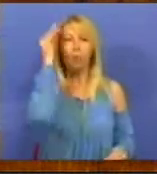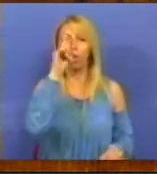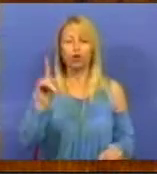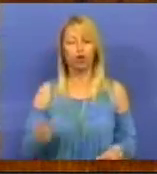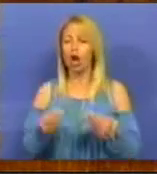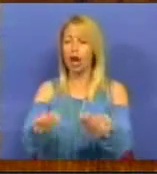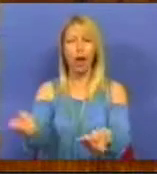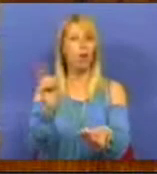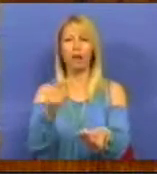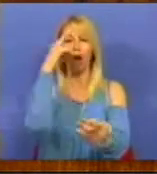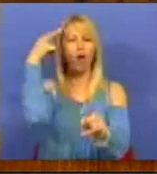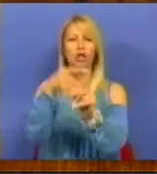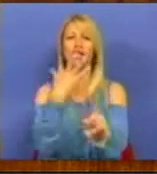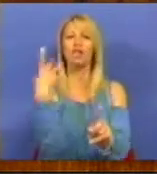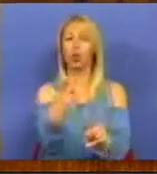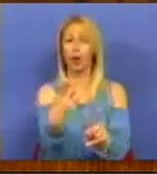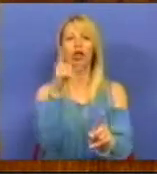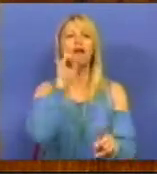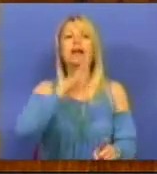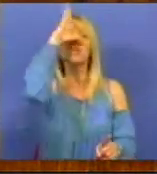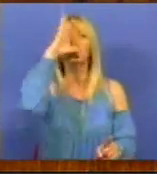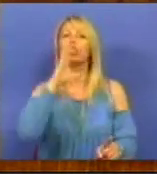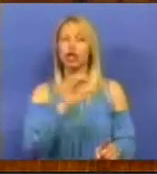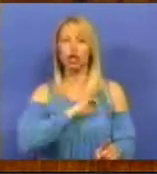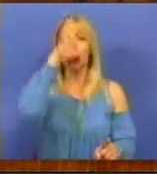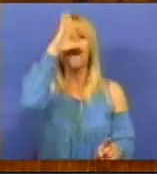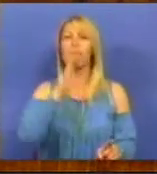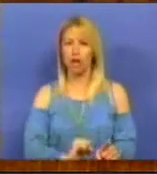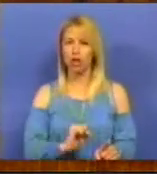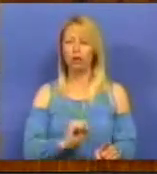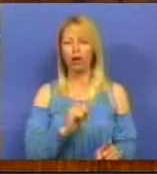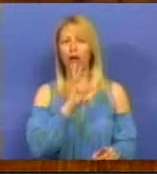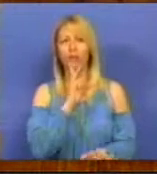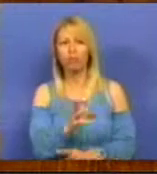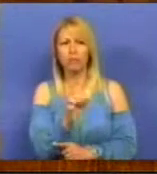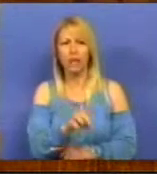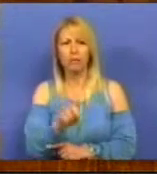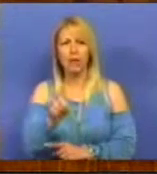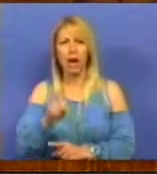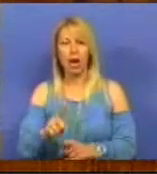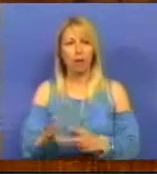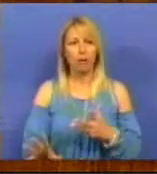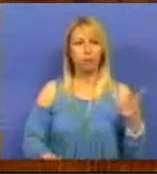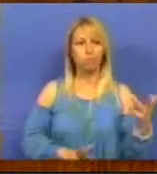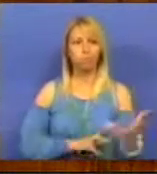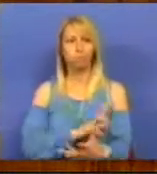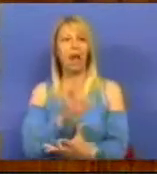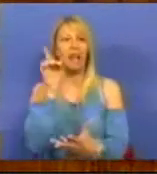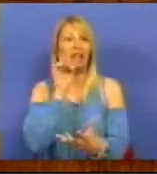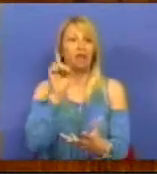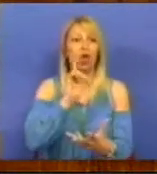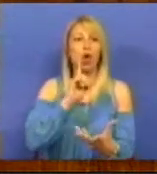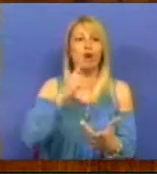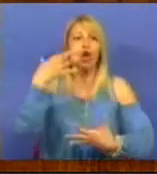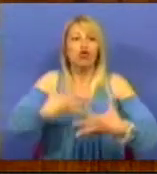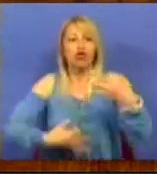individuais, a Sra. Ministra sucessivamente tem-se enredado em respostas, eu diria, de valor jurídico e legal,